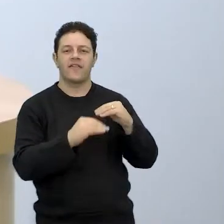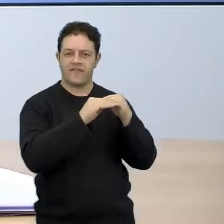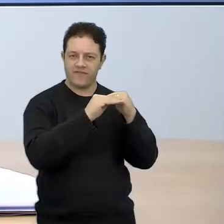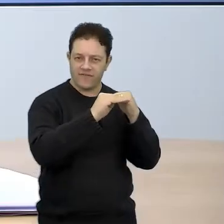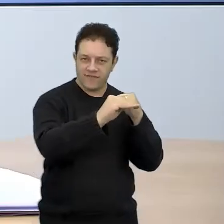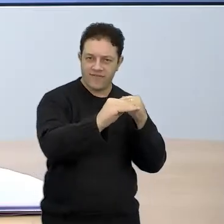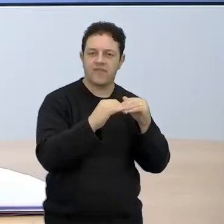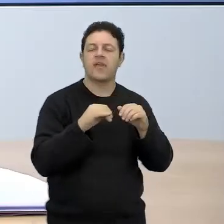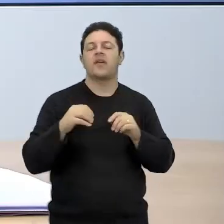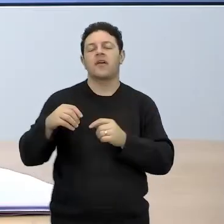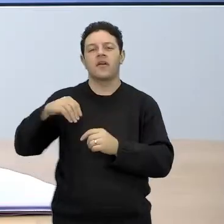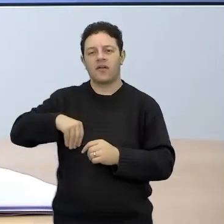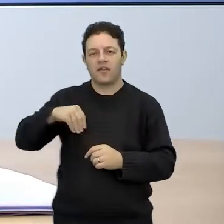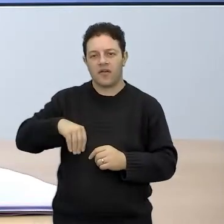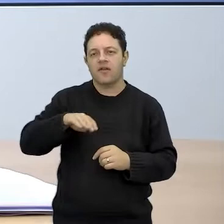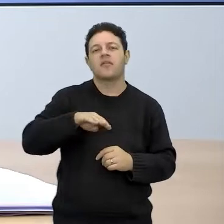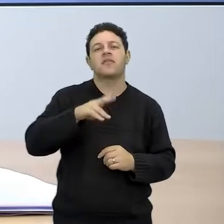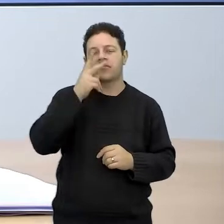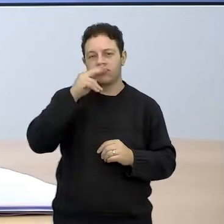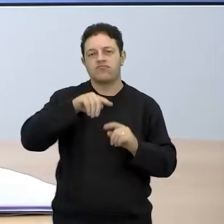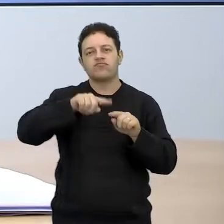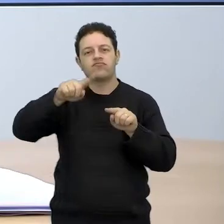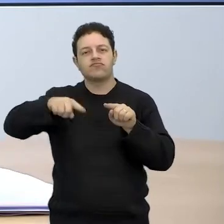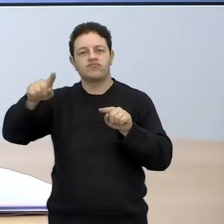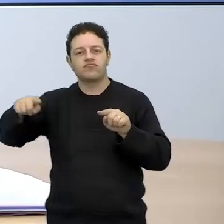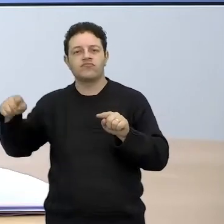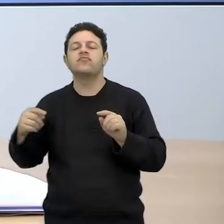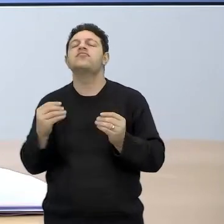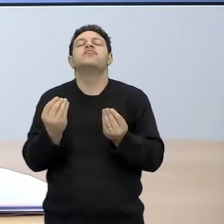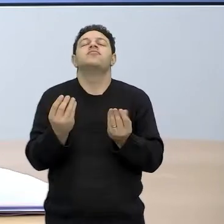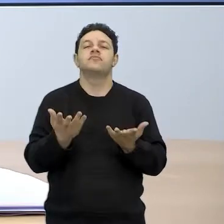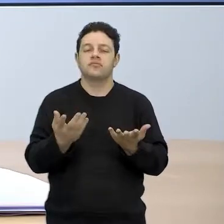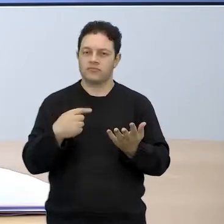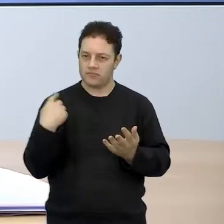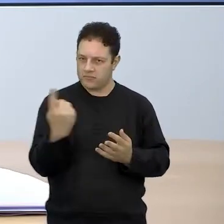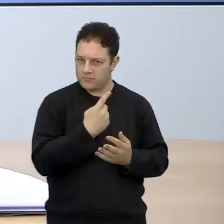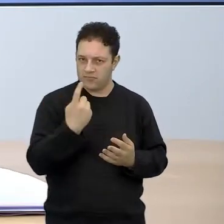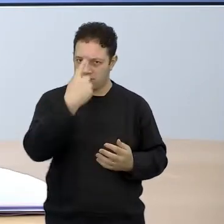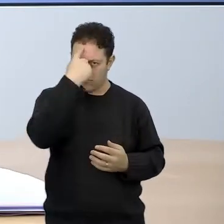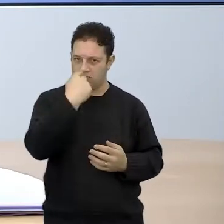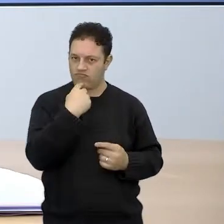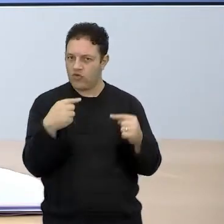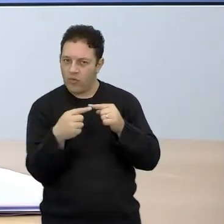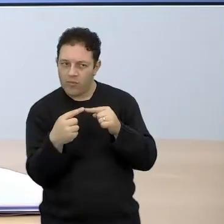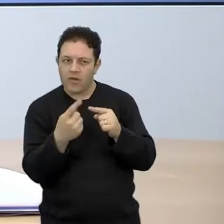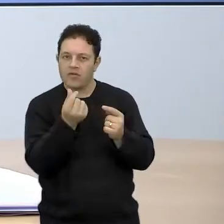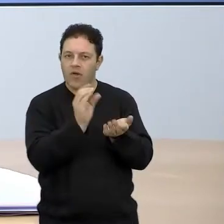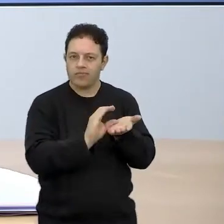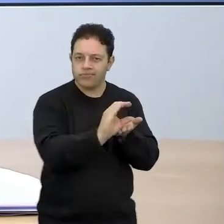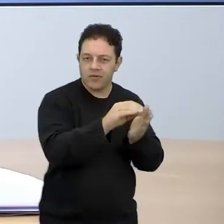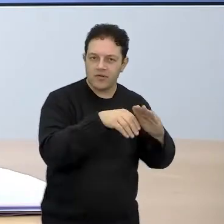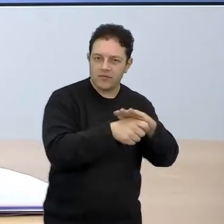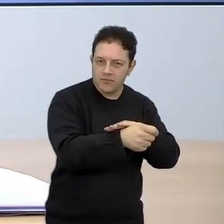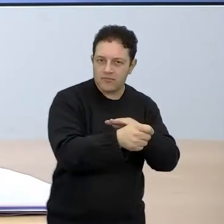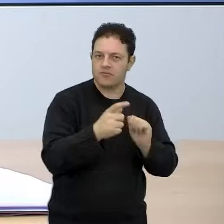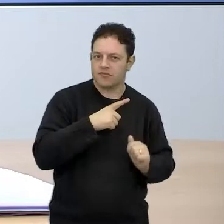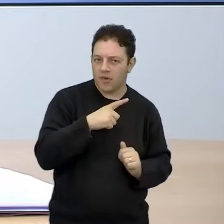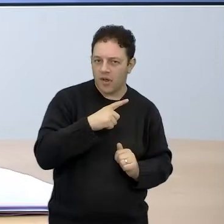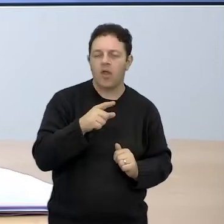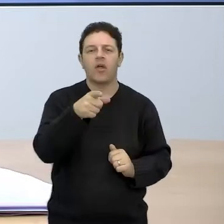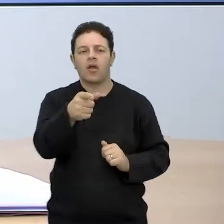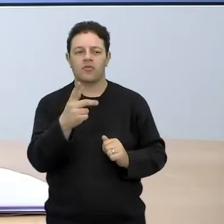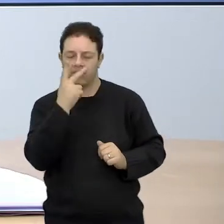e os perfis aí, os perfis de investidores. Será que a gente é um investidor? Será que a gente consegue investir? A gente é mais